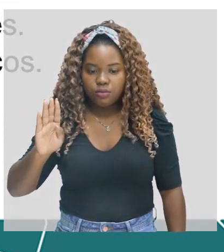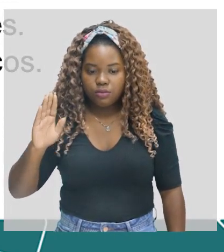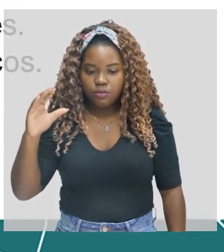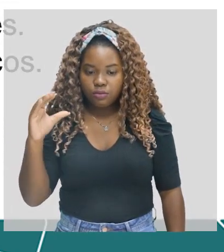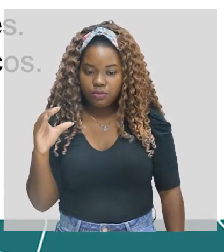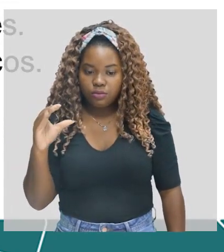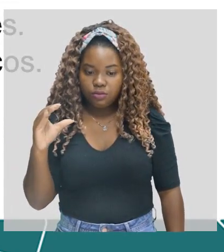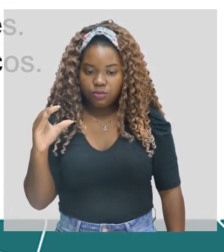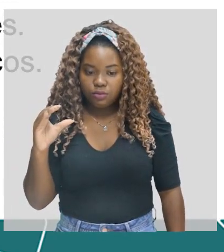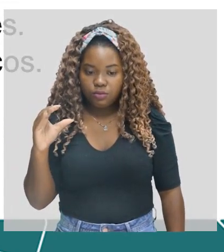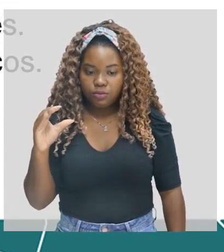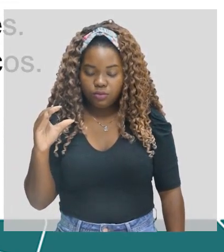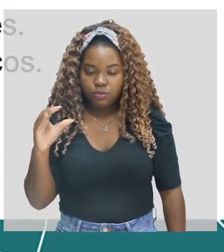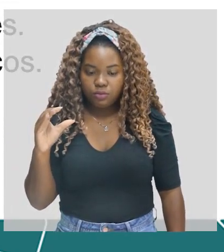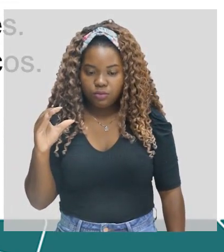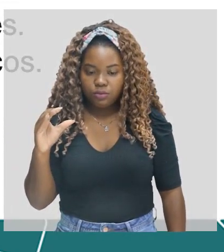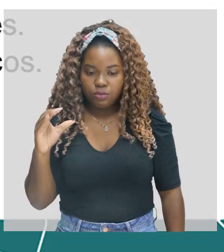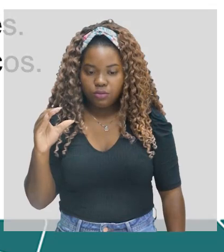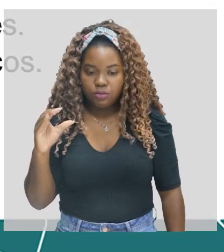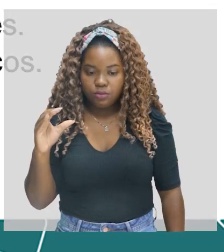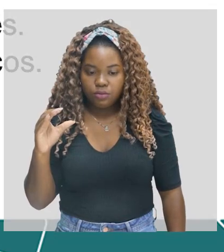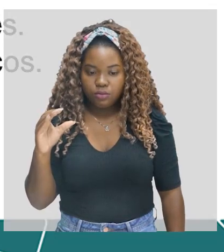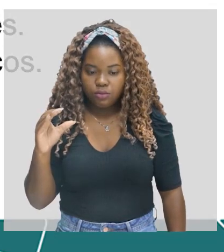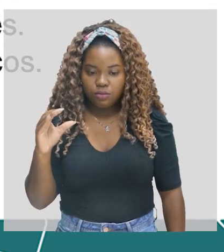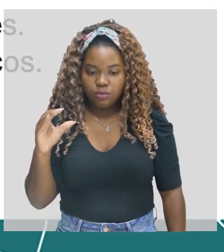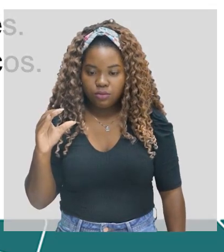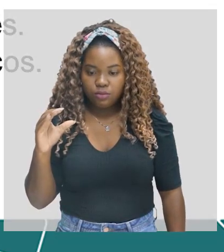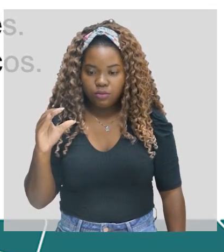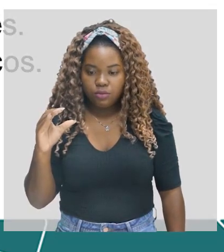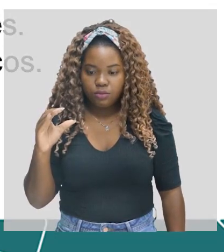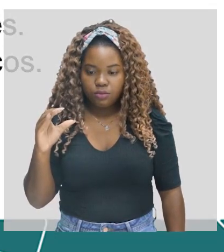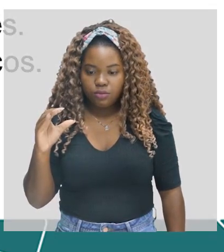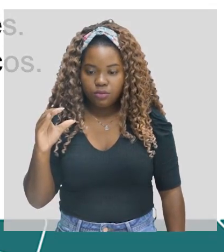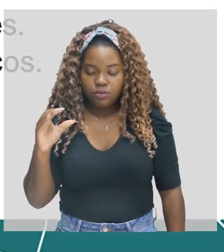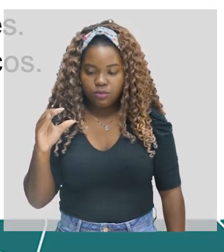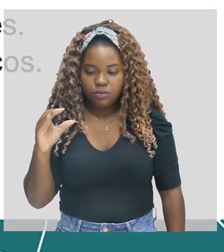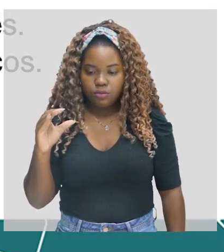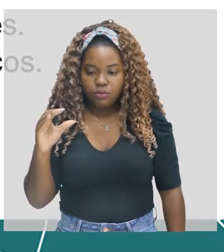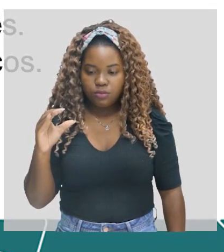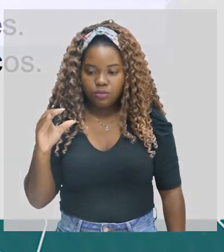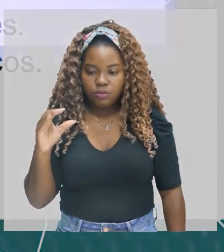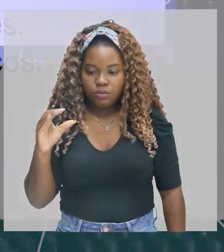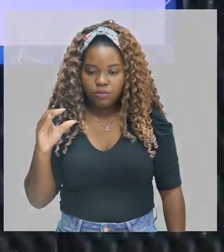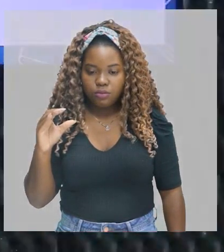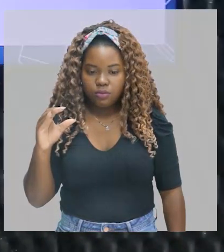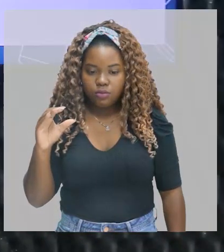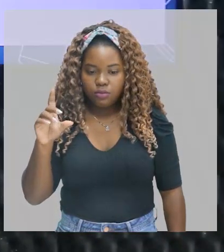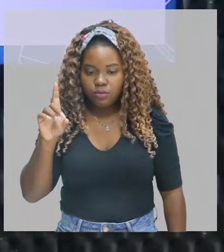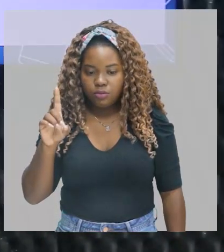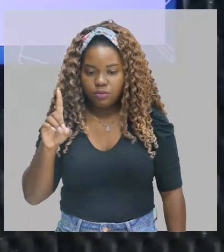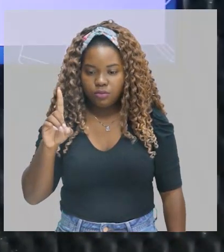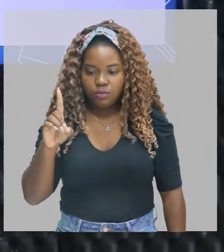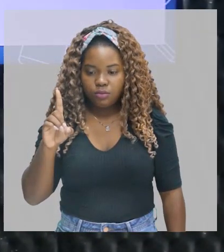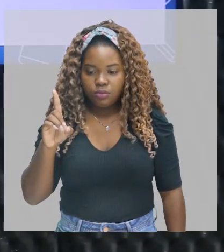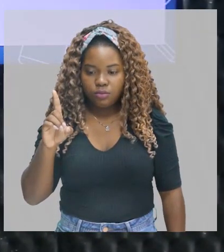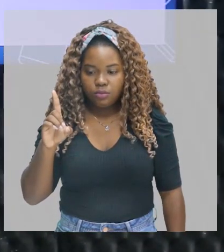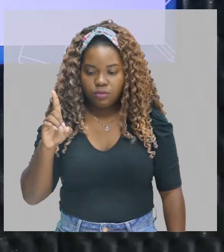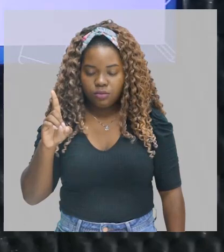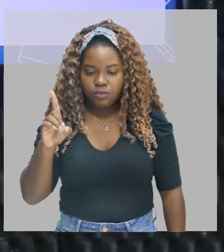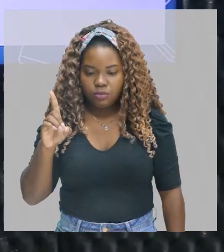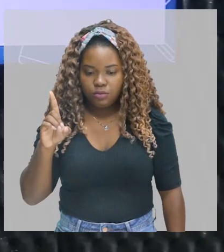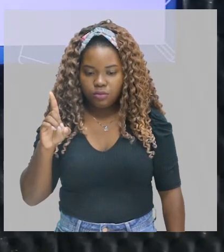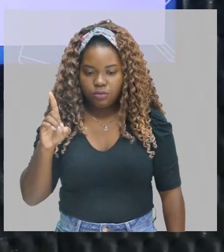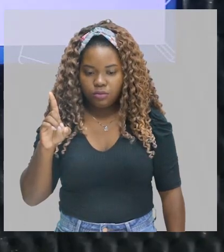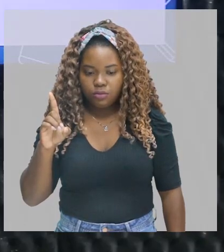conto? Dá forma ao herói amalgomando a vida da natureza? Representa a